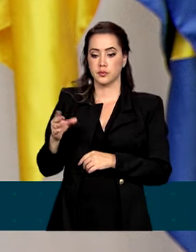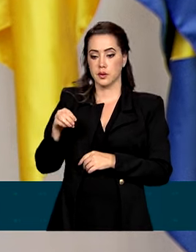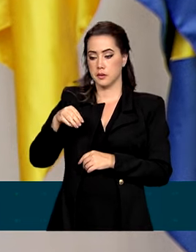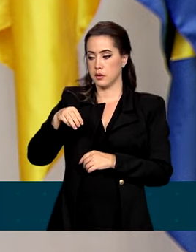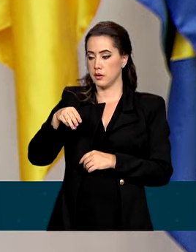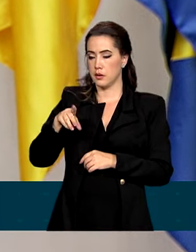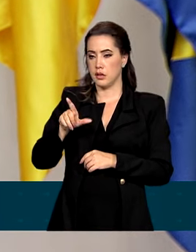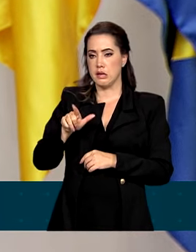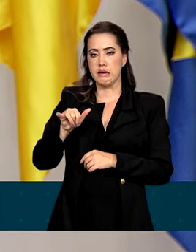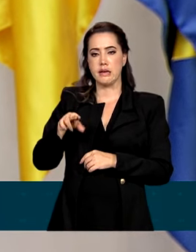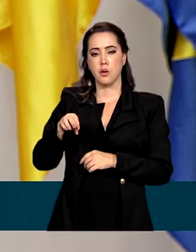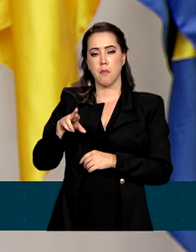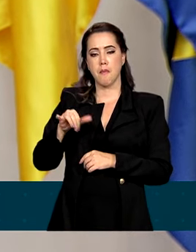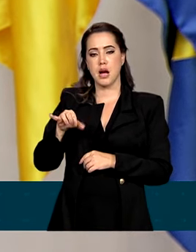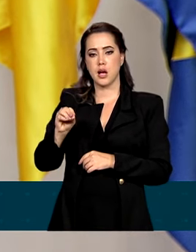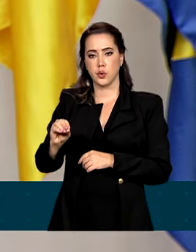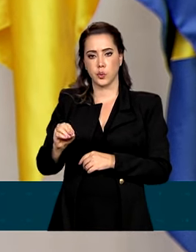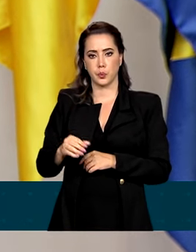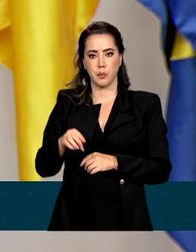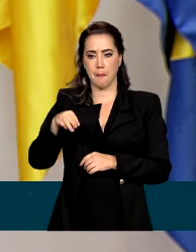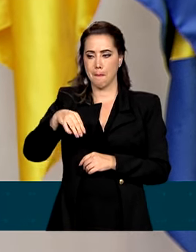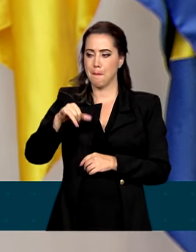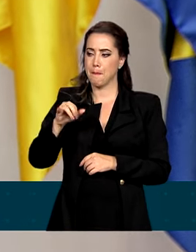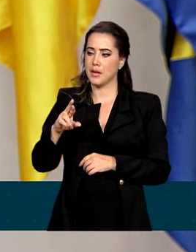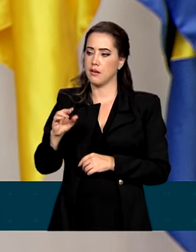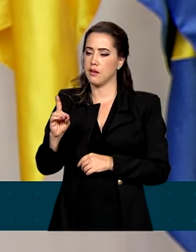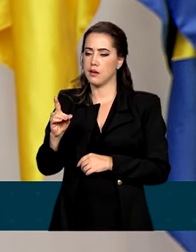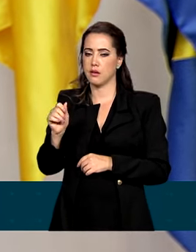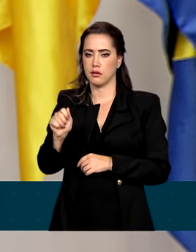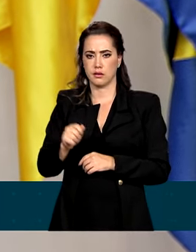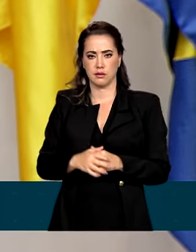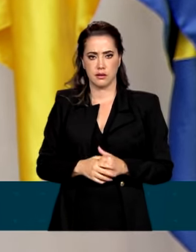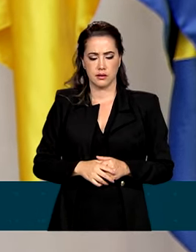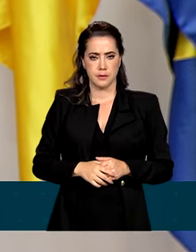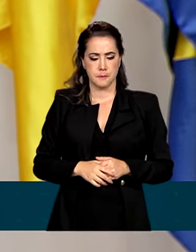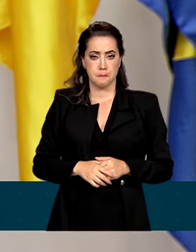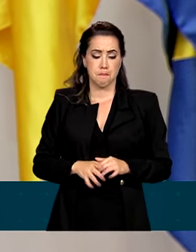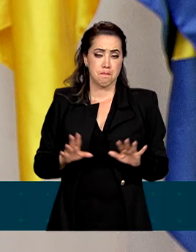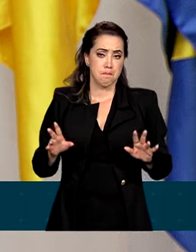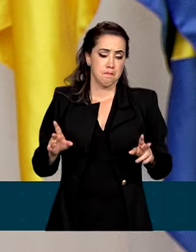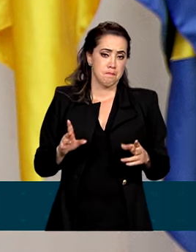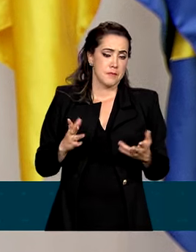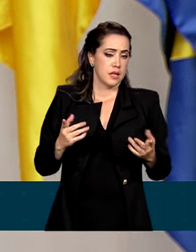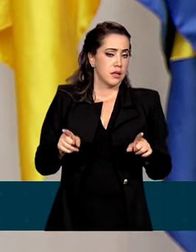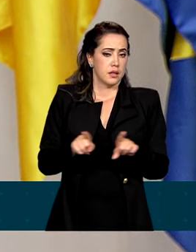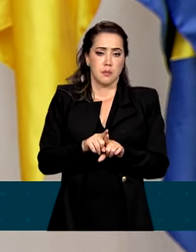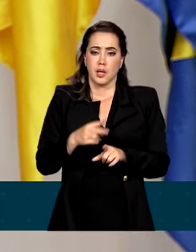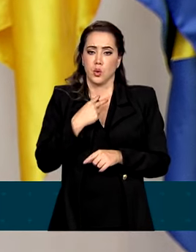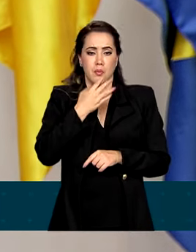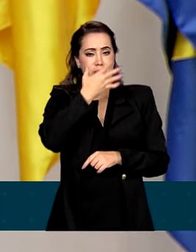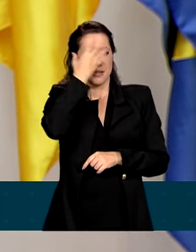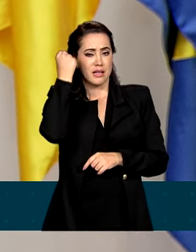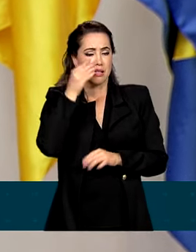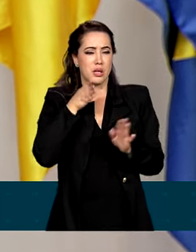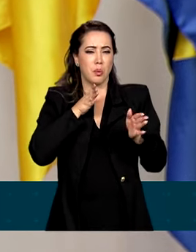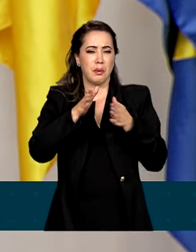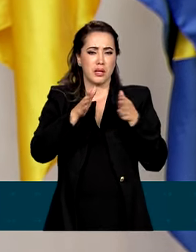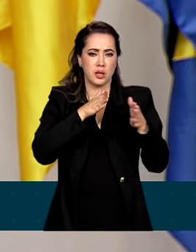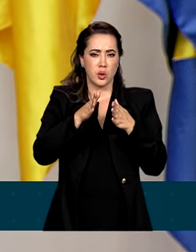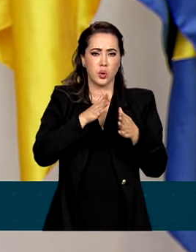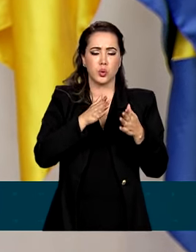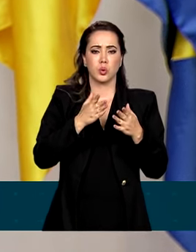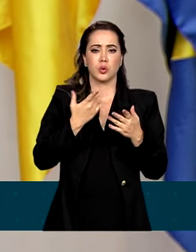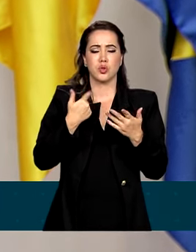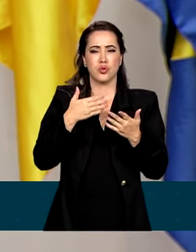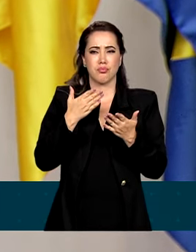Miranda. Em terceiro lugar, não nos esqueçamos que as violações de direitos humanos vividas no período autoritário não